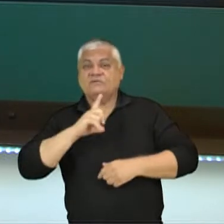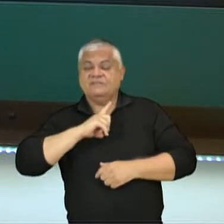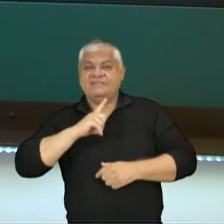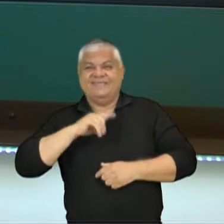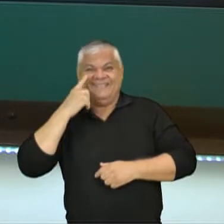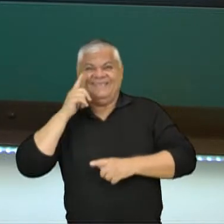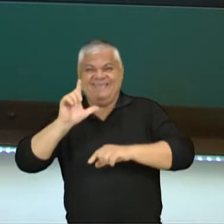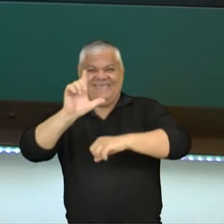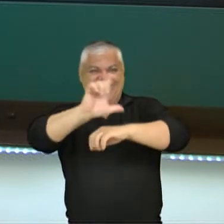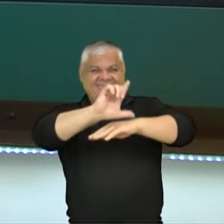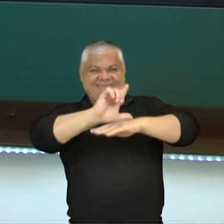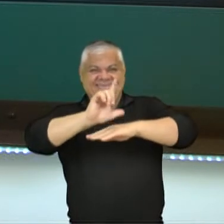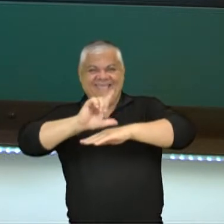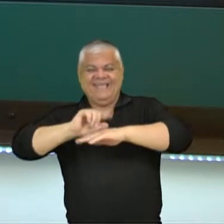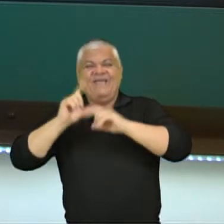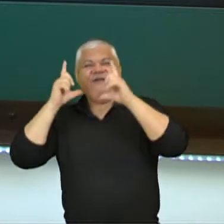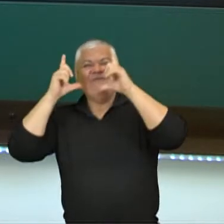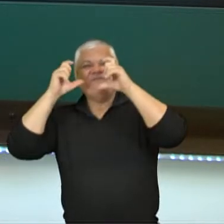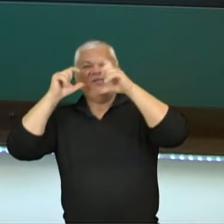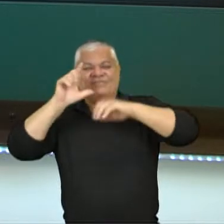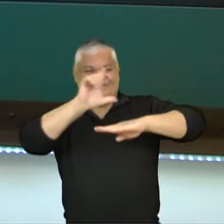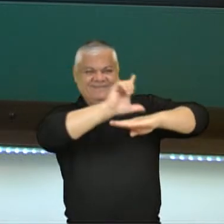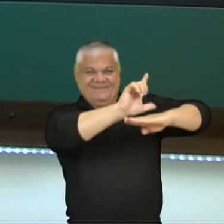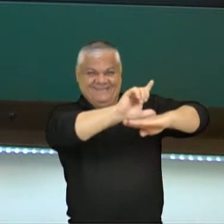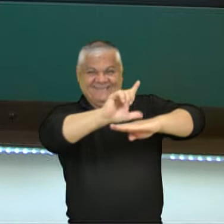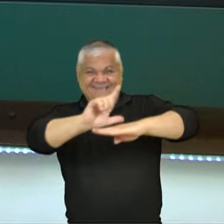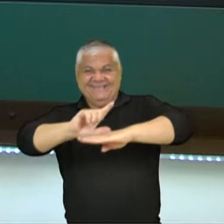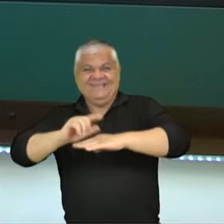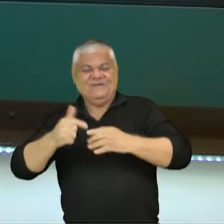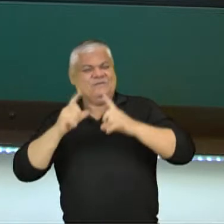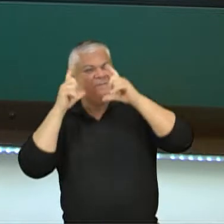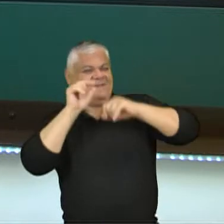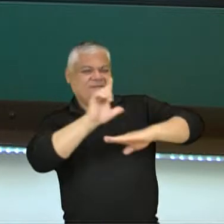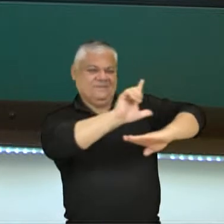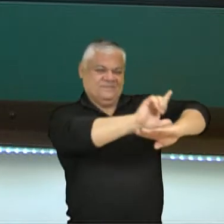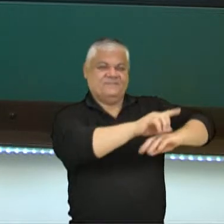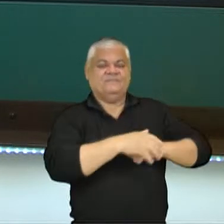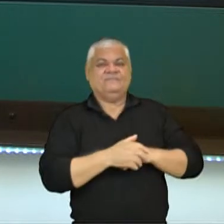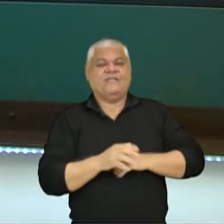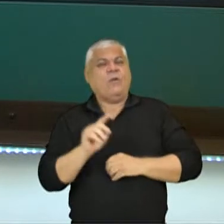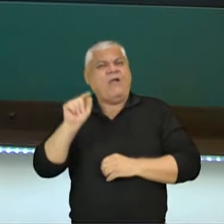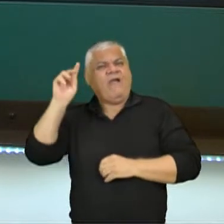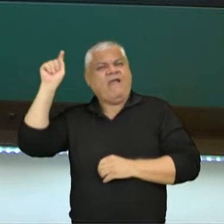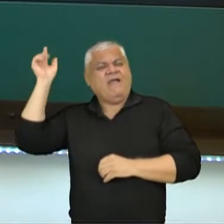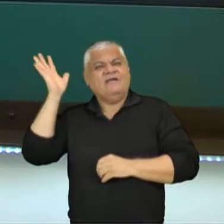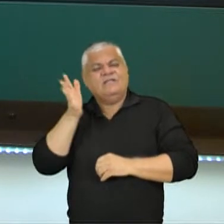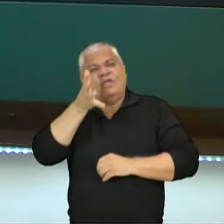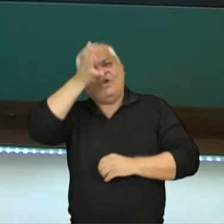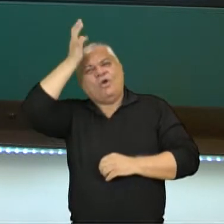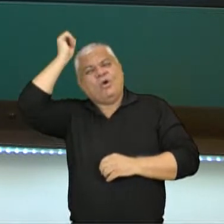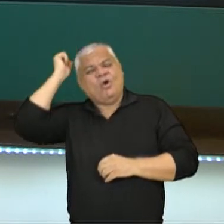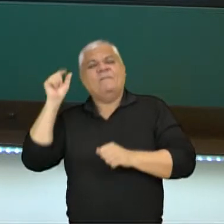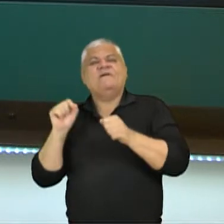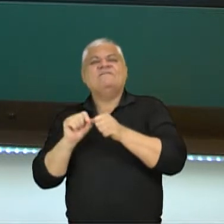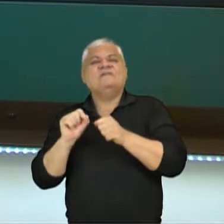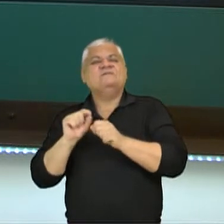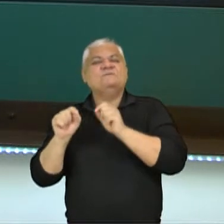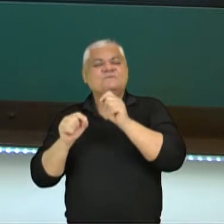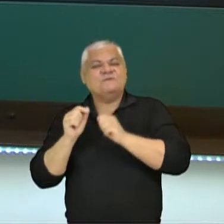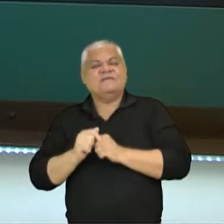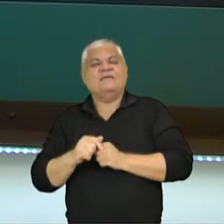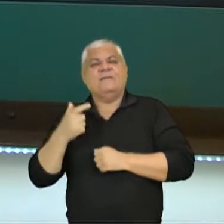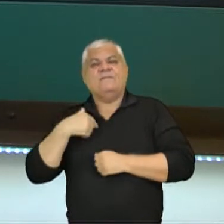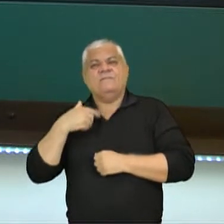-retratos. Eles tinham essa questão de homenagear seus antepassados, tanto que em suas orações eles sempre falavam com os antepassados no sentido de